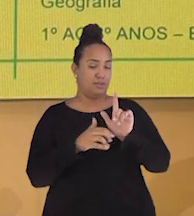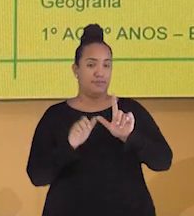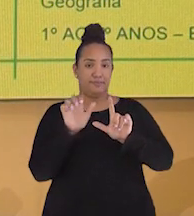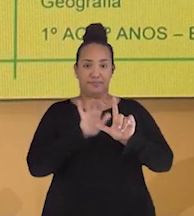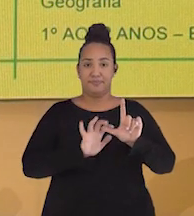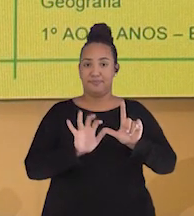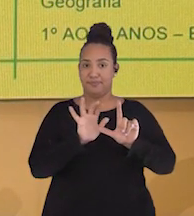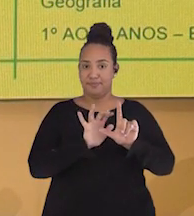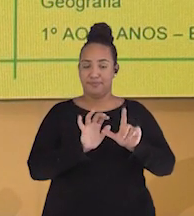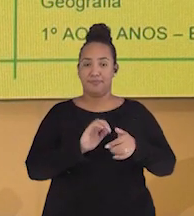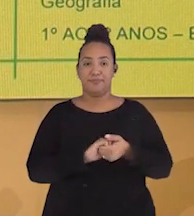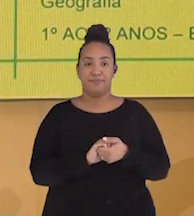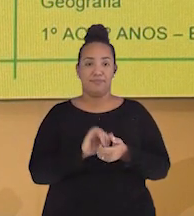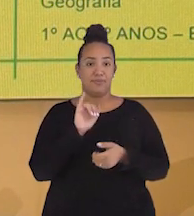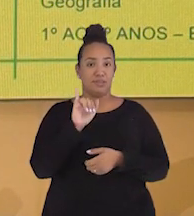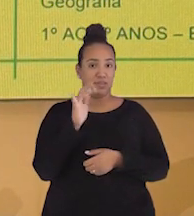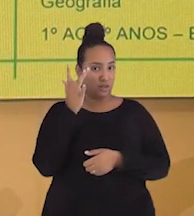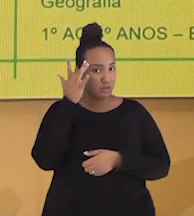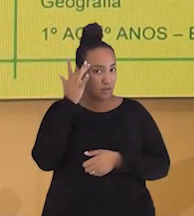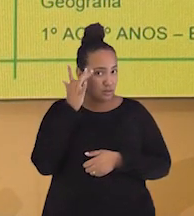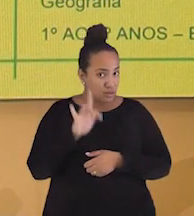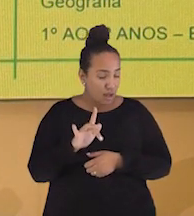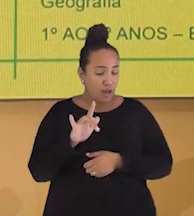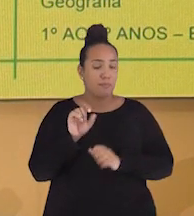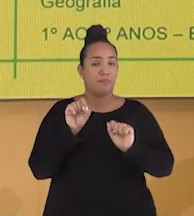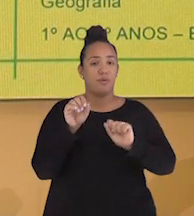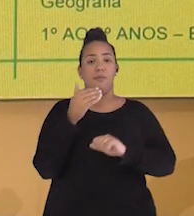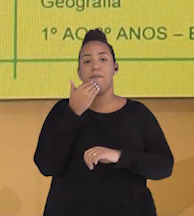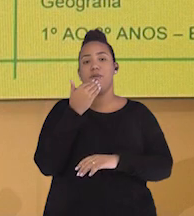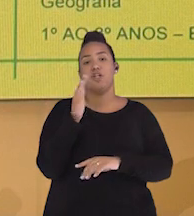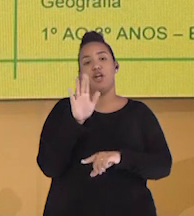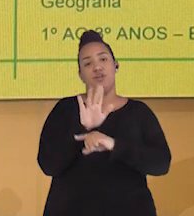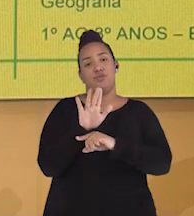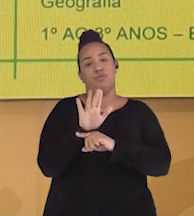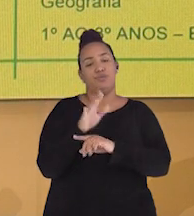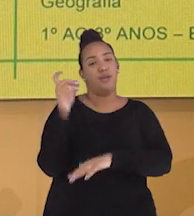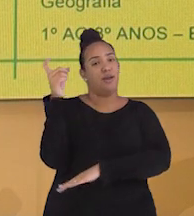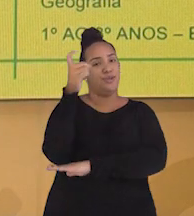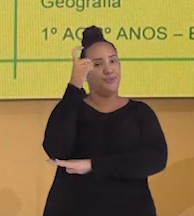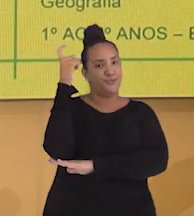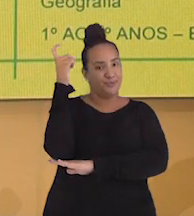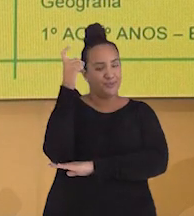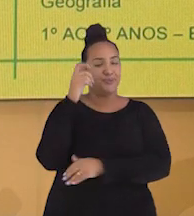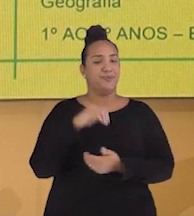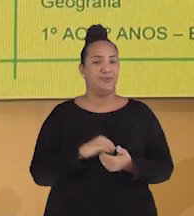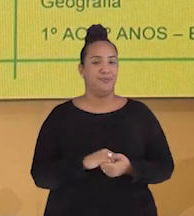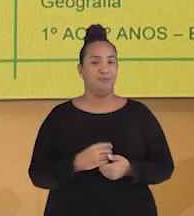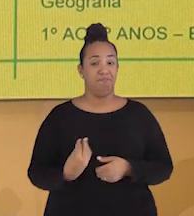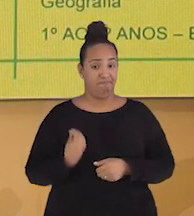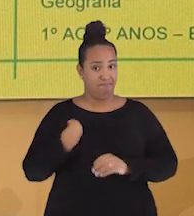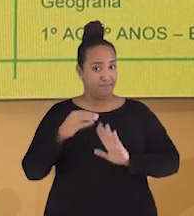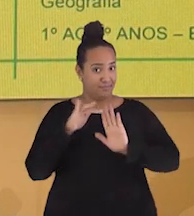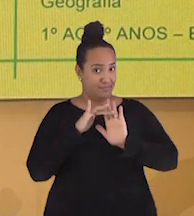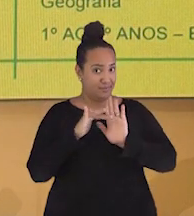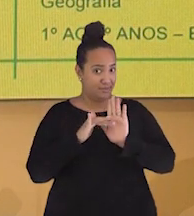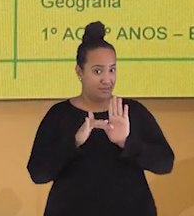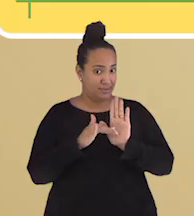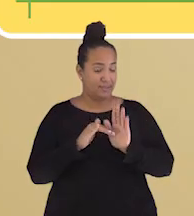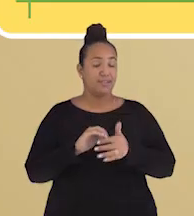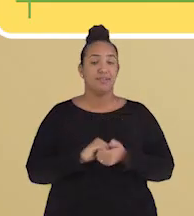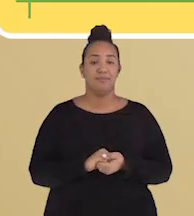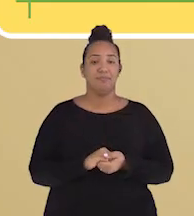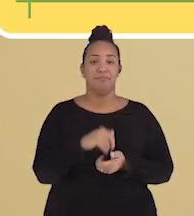usando o QR Code. Se você não souber, é só pedir ajuda ao seu responsável. Não deixe de garantir a sua presença nessa aula.